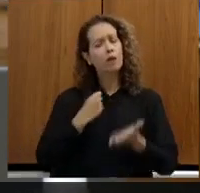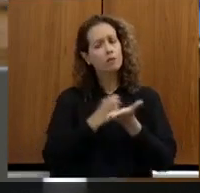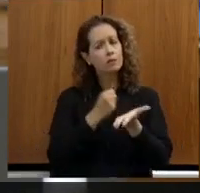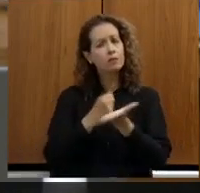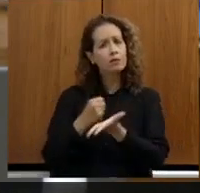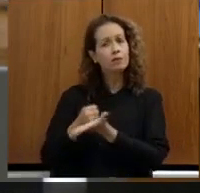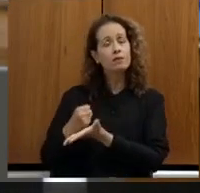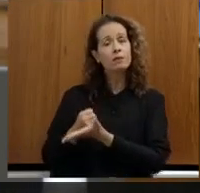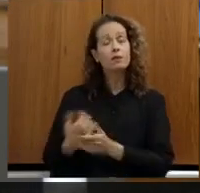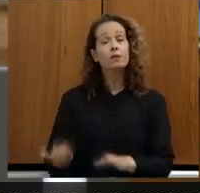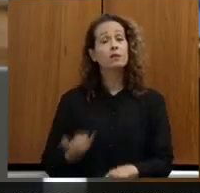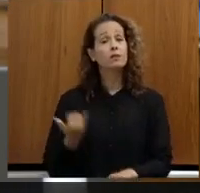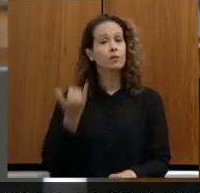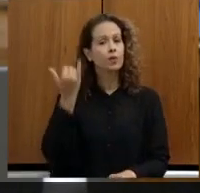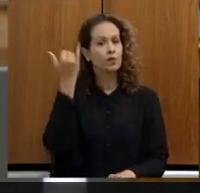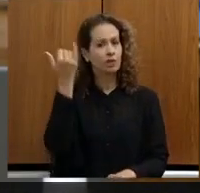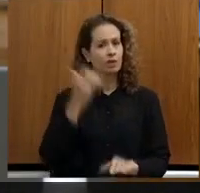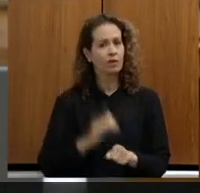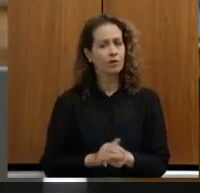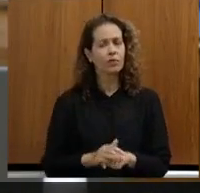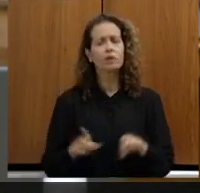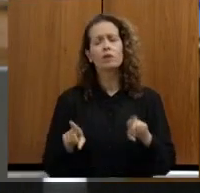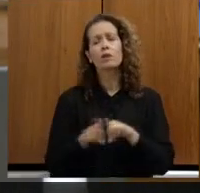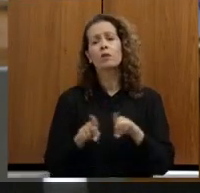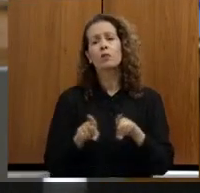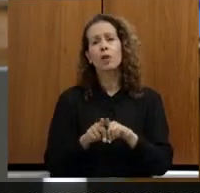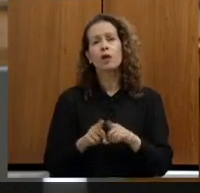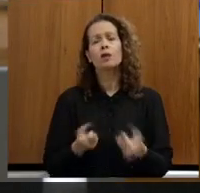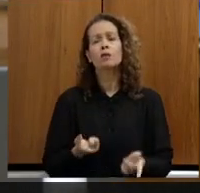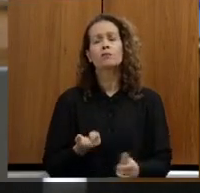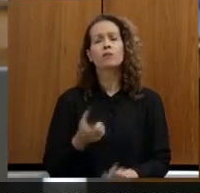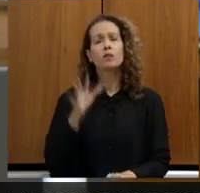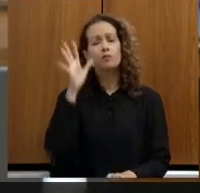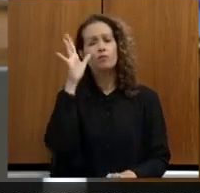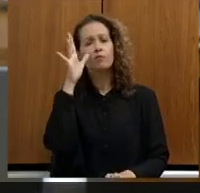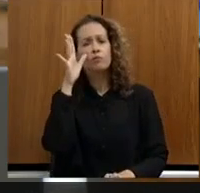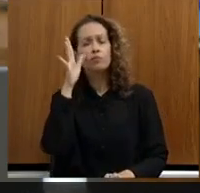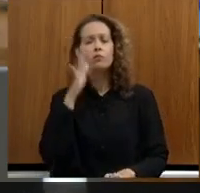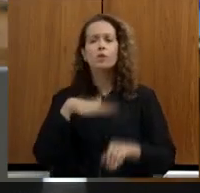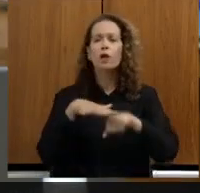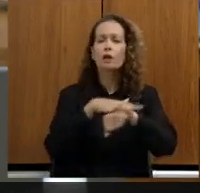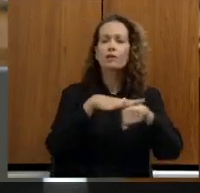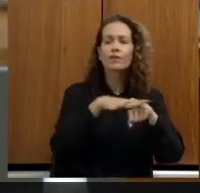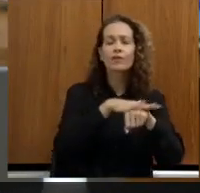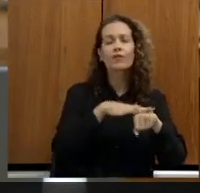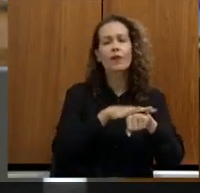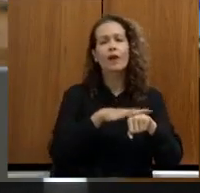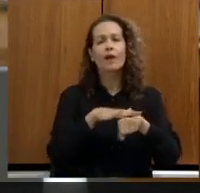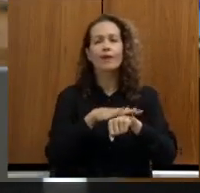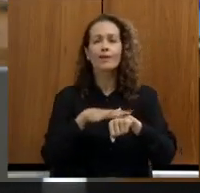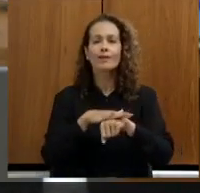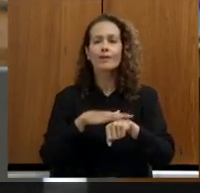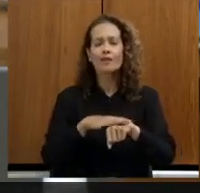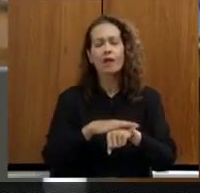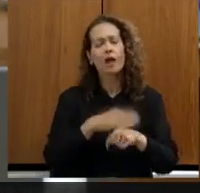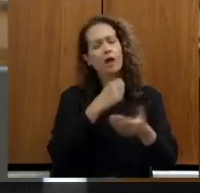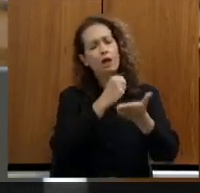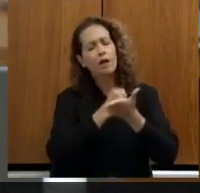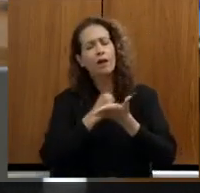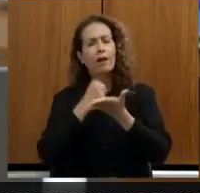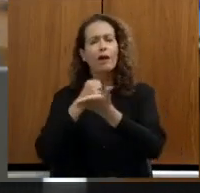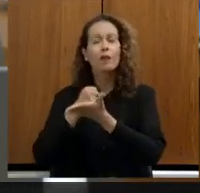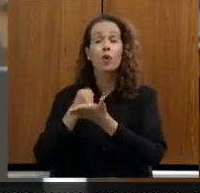efetivas a dar e temos recolhido nessas conversas nas Suprans diversas contribuições